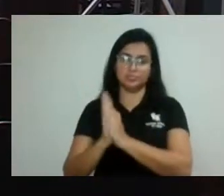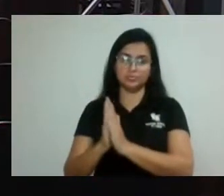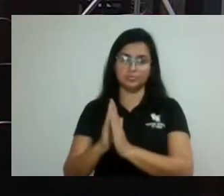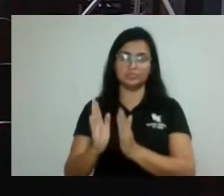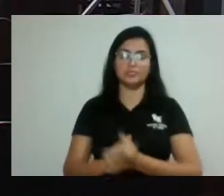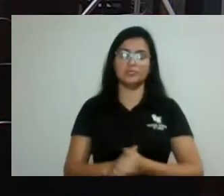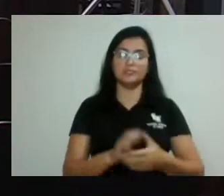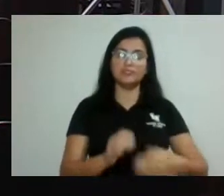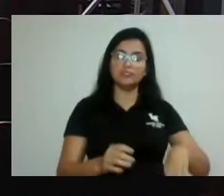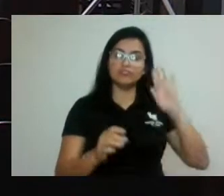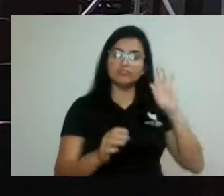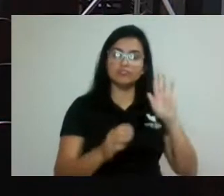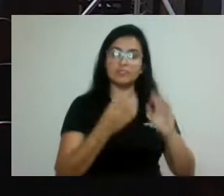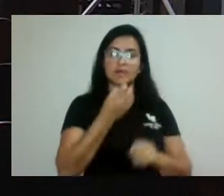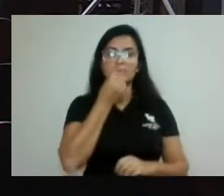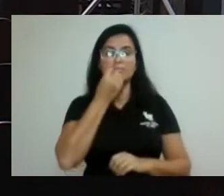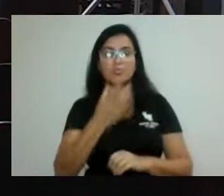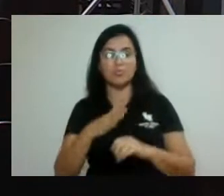noite a todos.